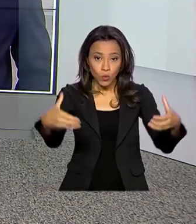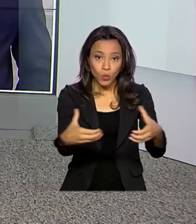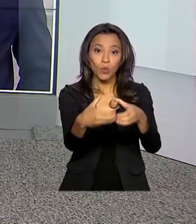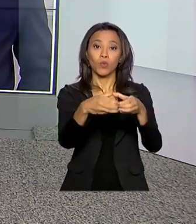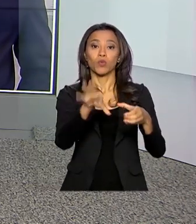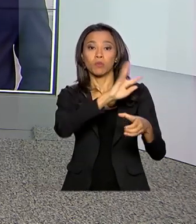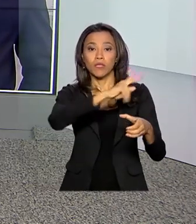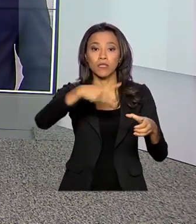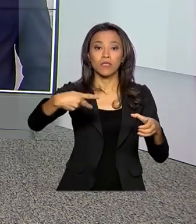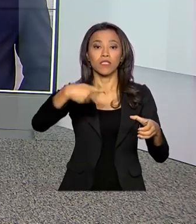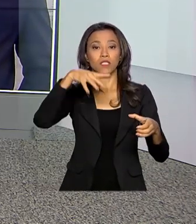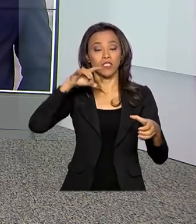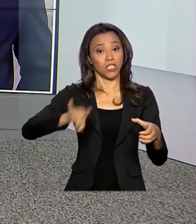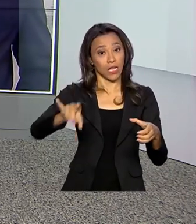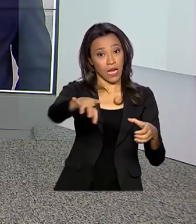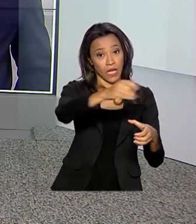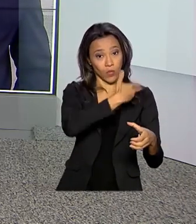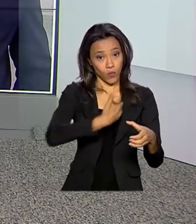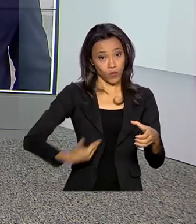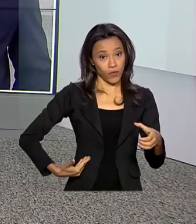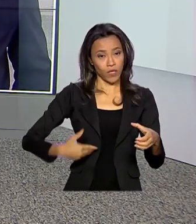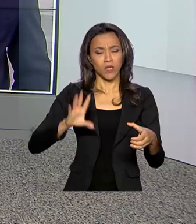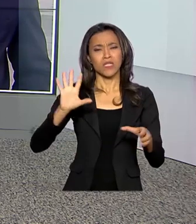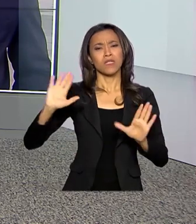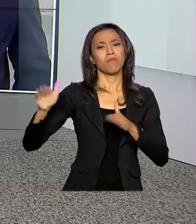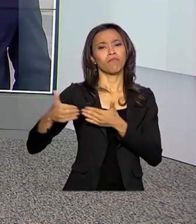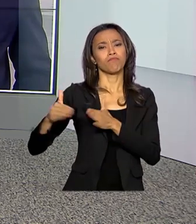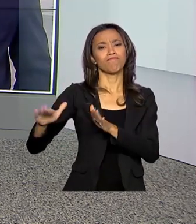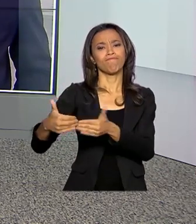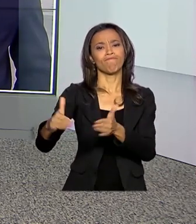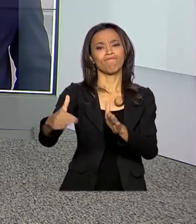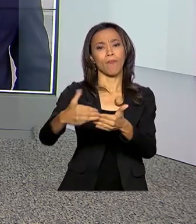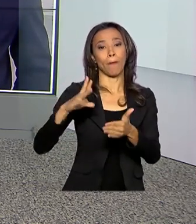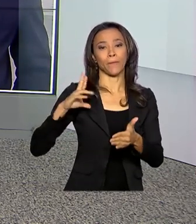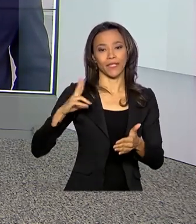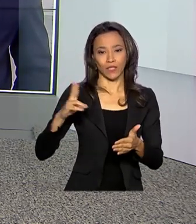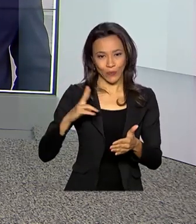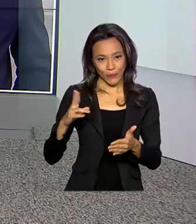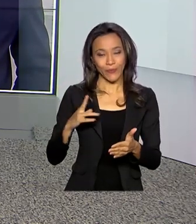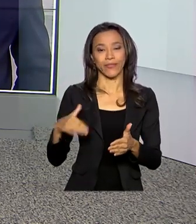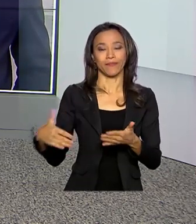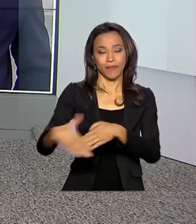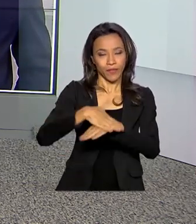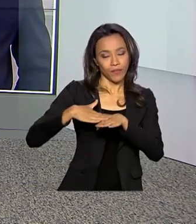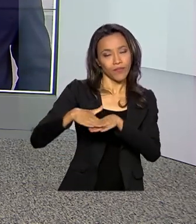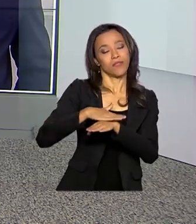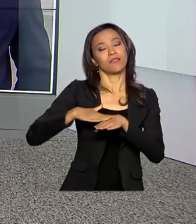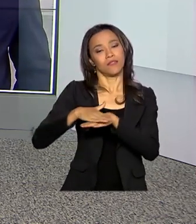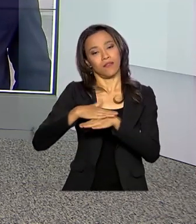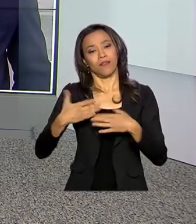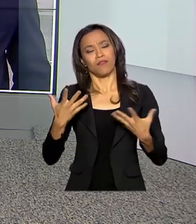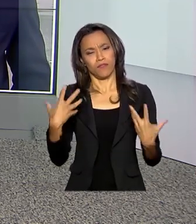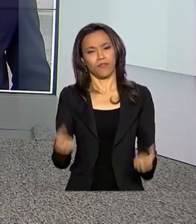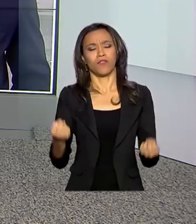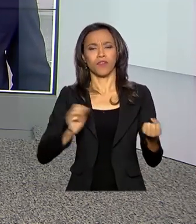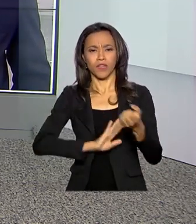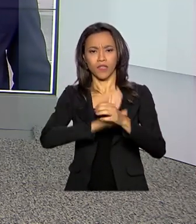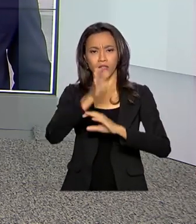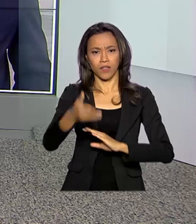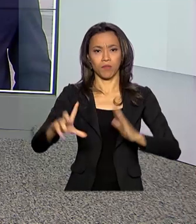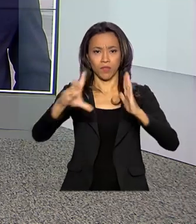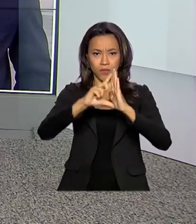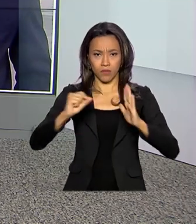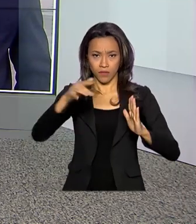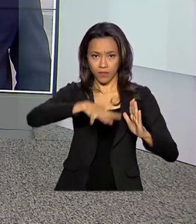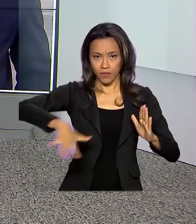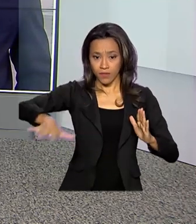governo aproveitam para se encontrar separadamente. São as reuniões bilaterais. Vamos ao Palácio do Planalto. Glauco de